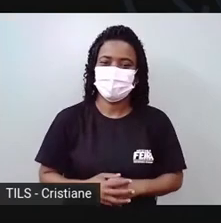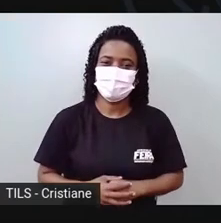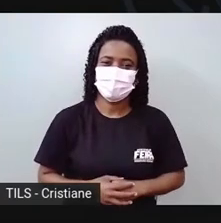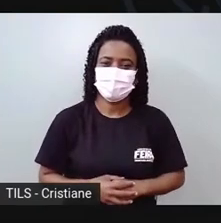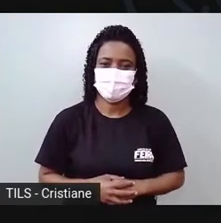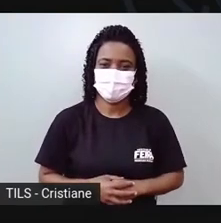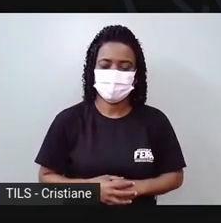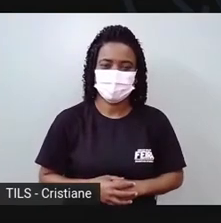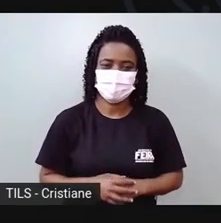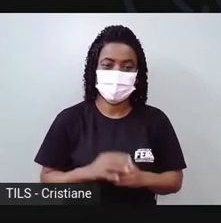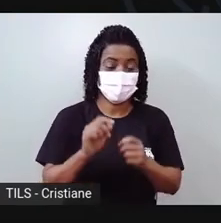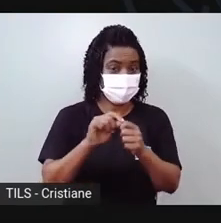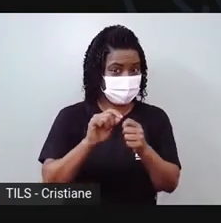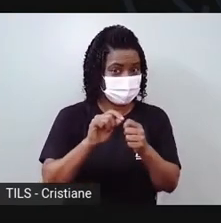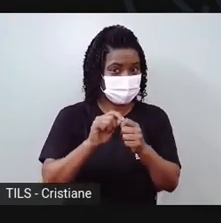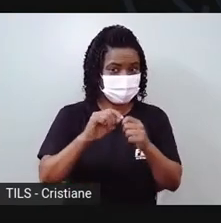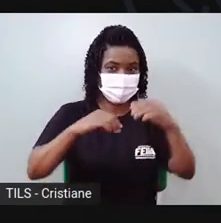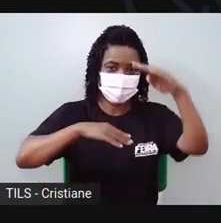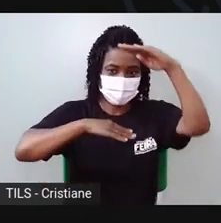da tartaruga.